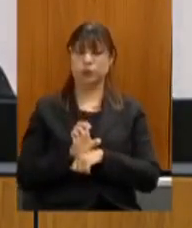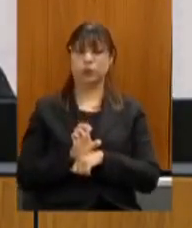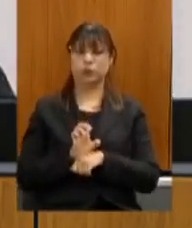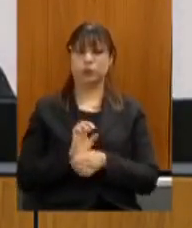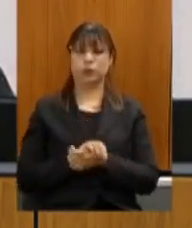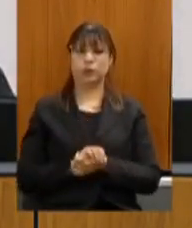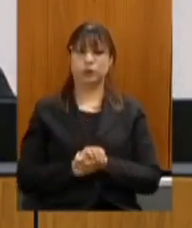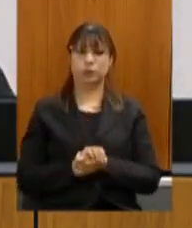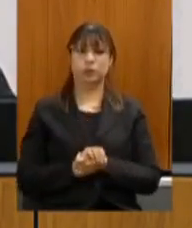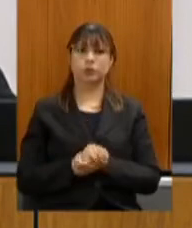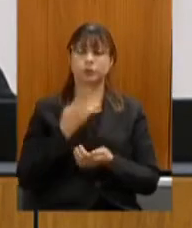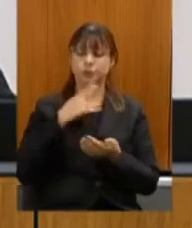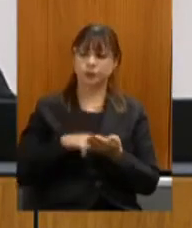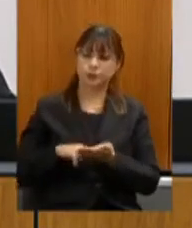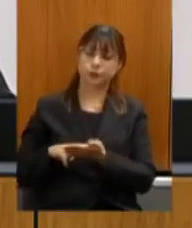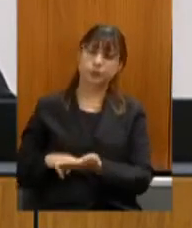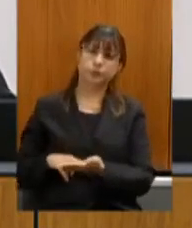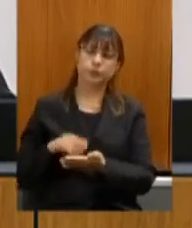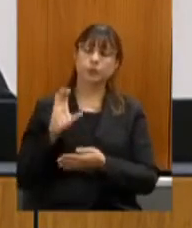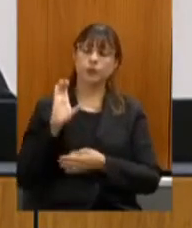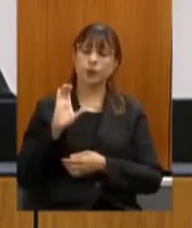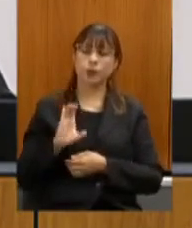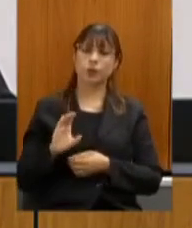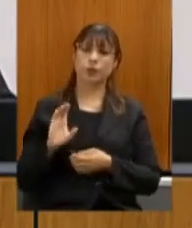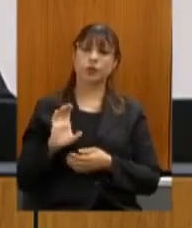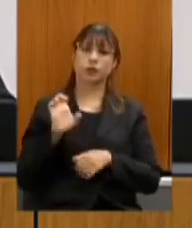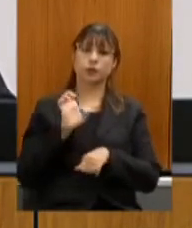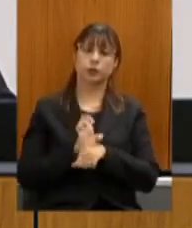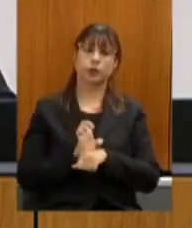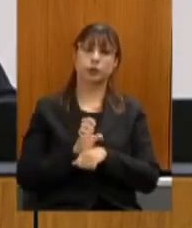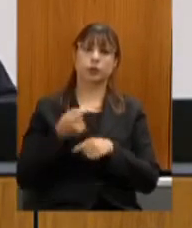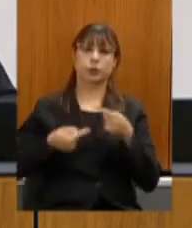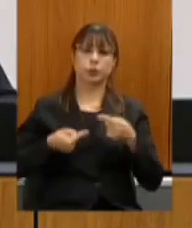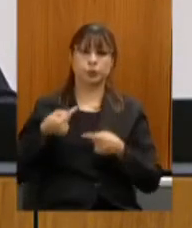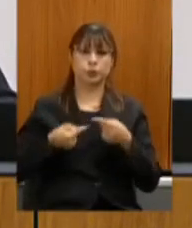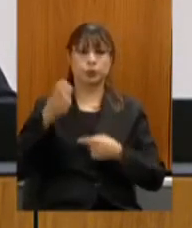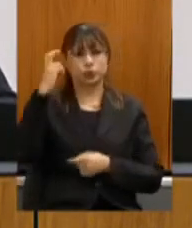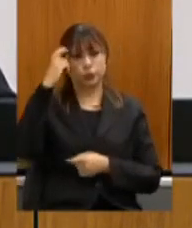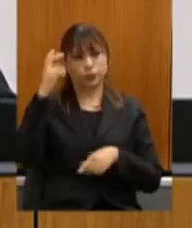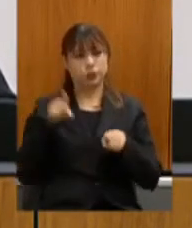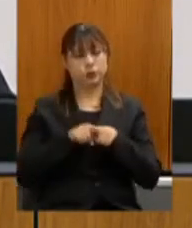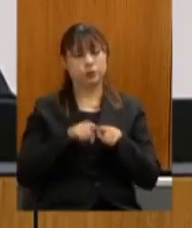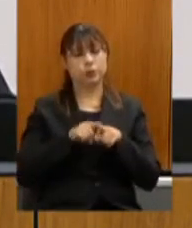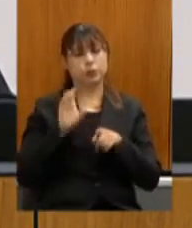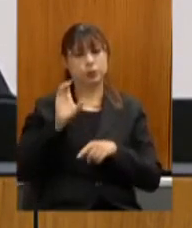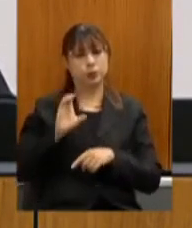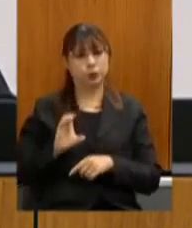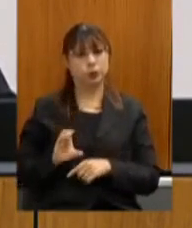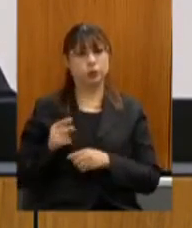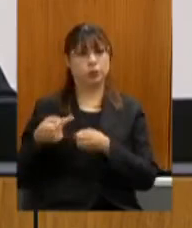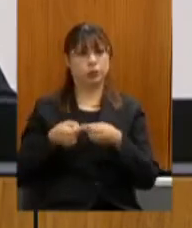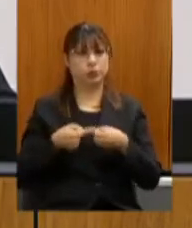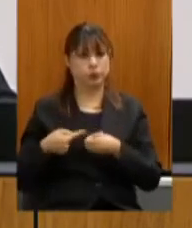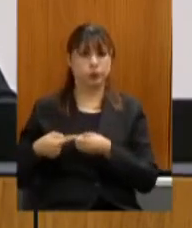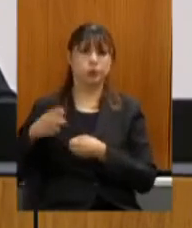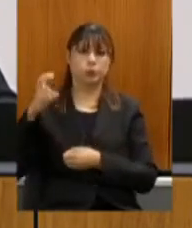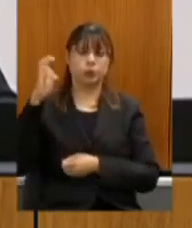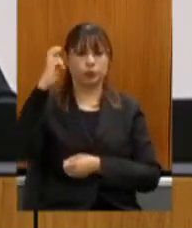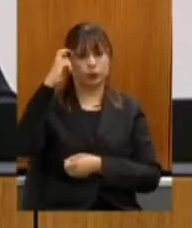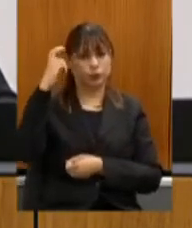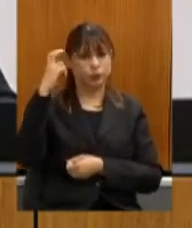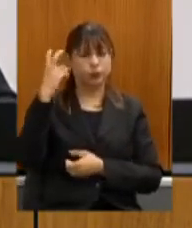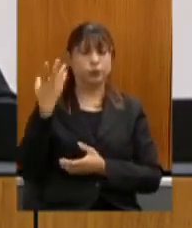correspondência do conselho estadual de política cultural e conselhos municipais de cultura dirigida